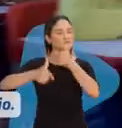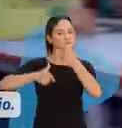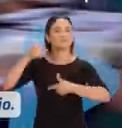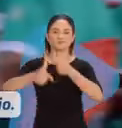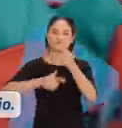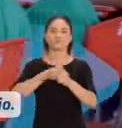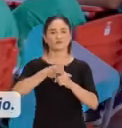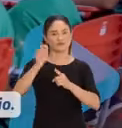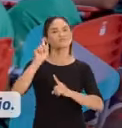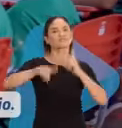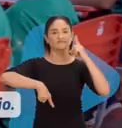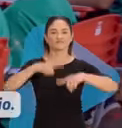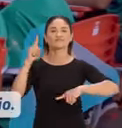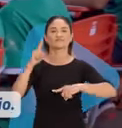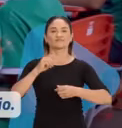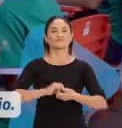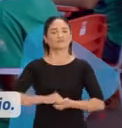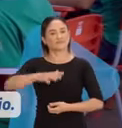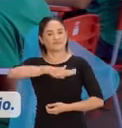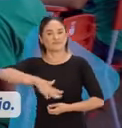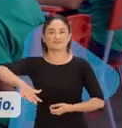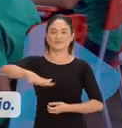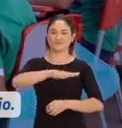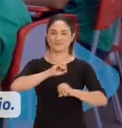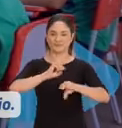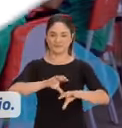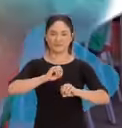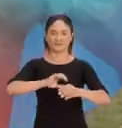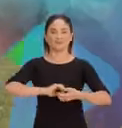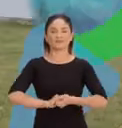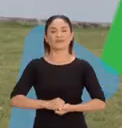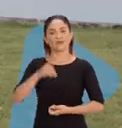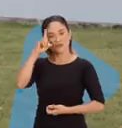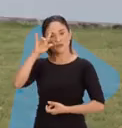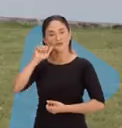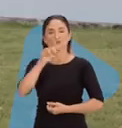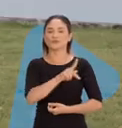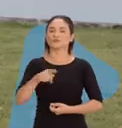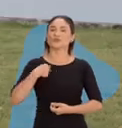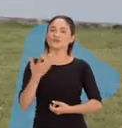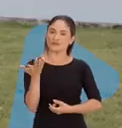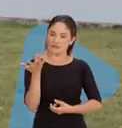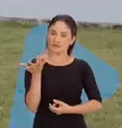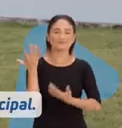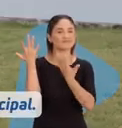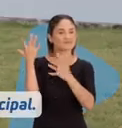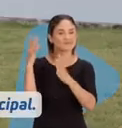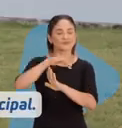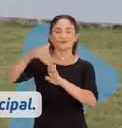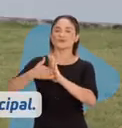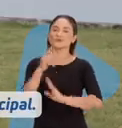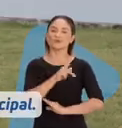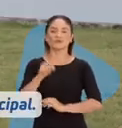e promover novos avanços para a carreira do magistério. Neste dia do professor, quero parabenizar a